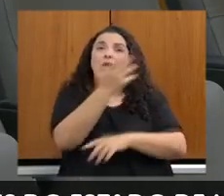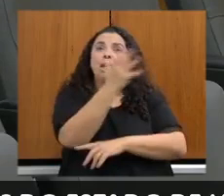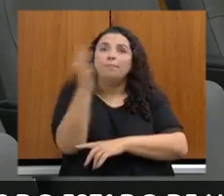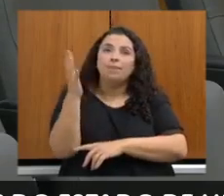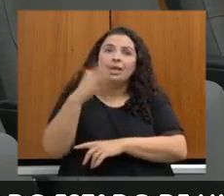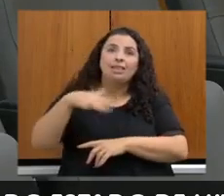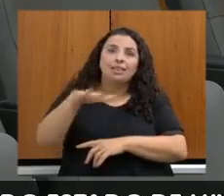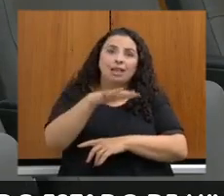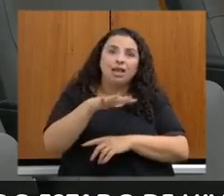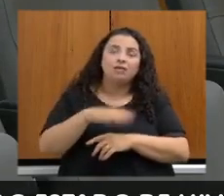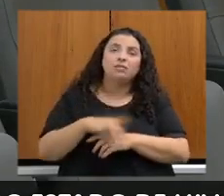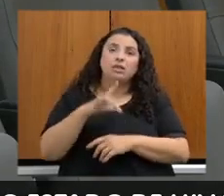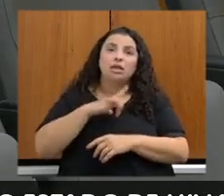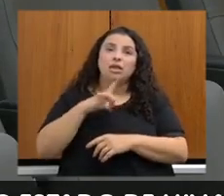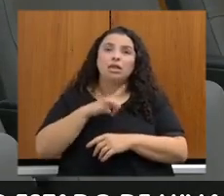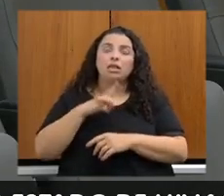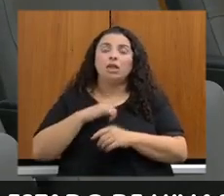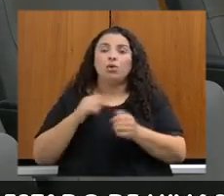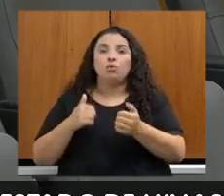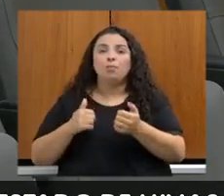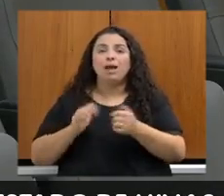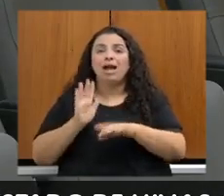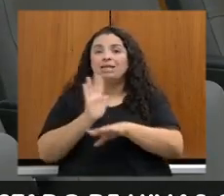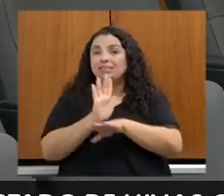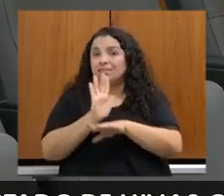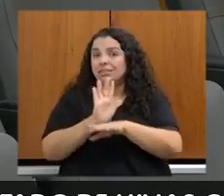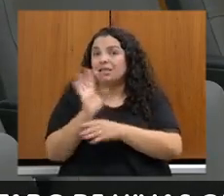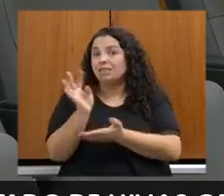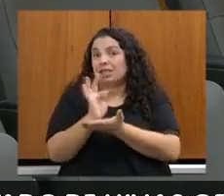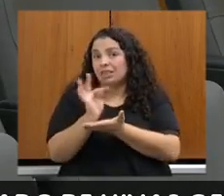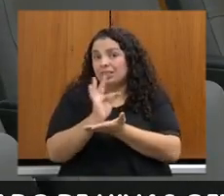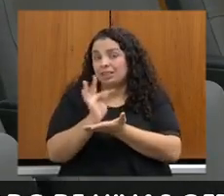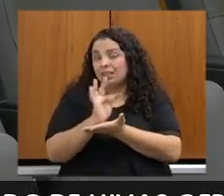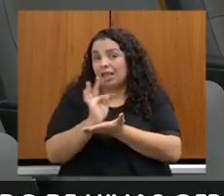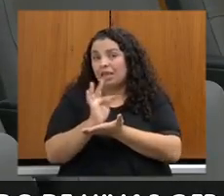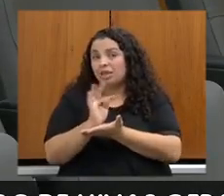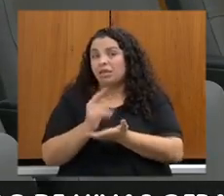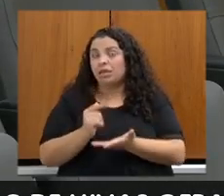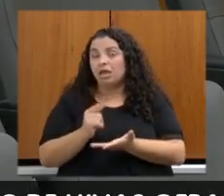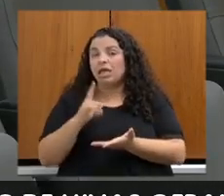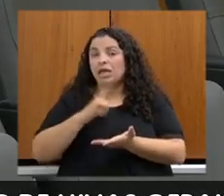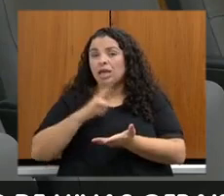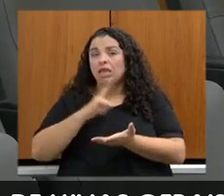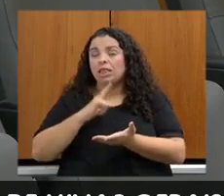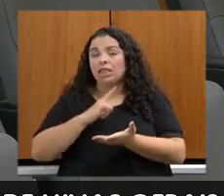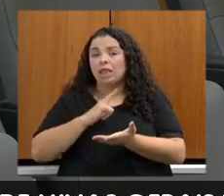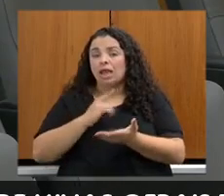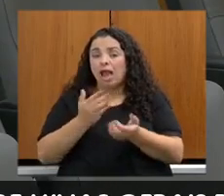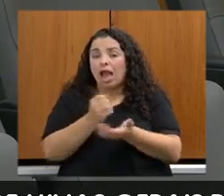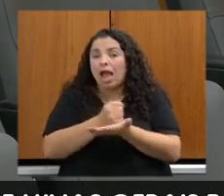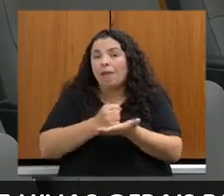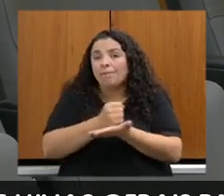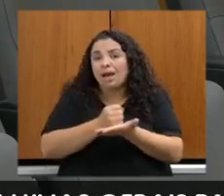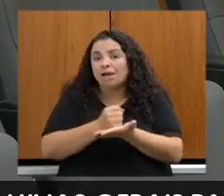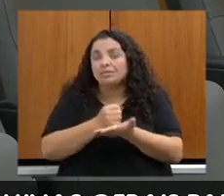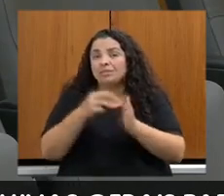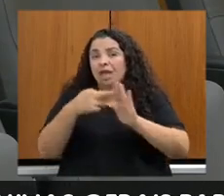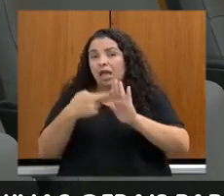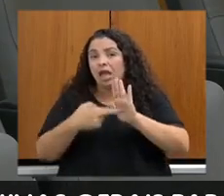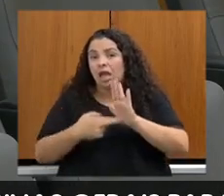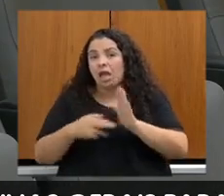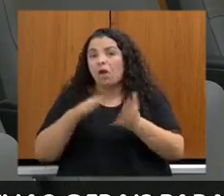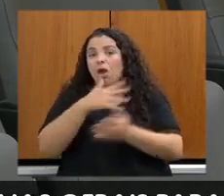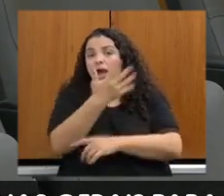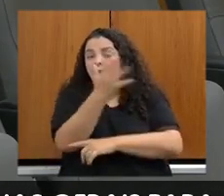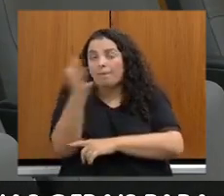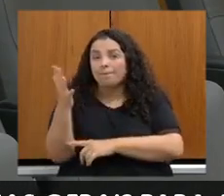uma assistência técnica pautada, não só na regularização ambiental, na adequação